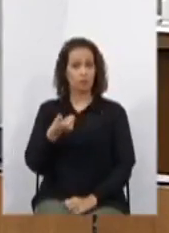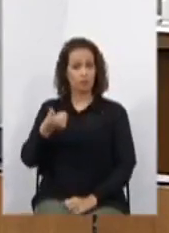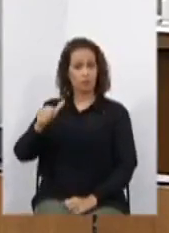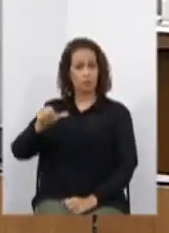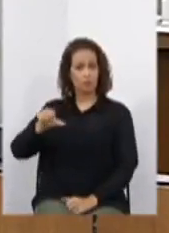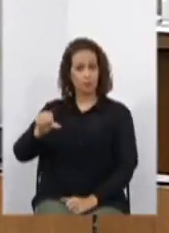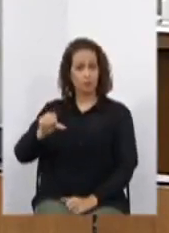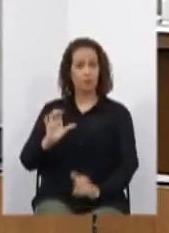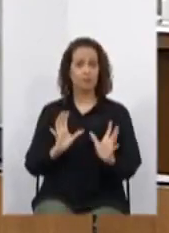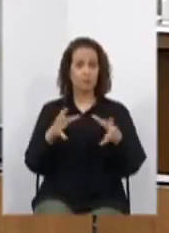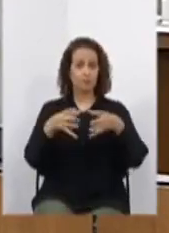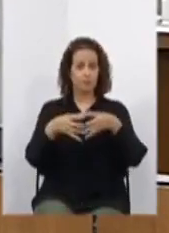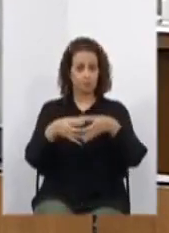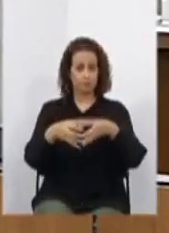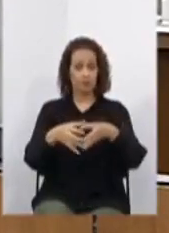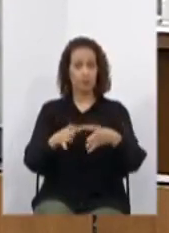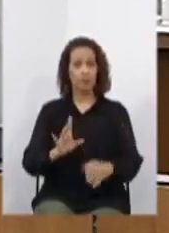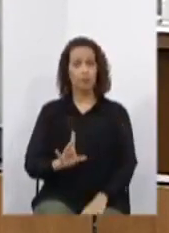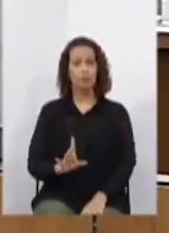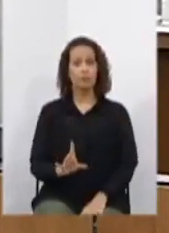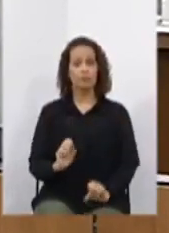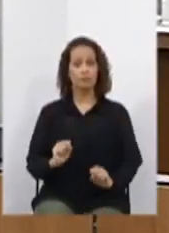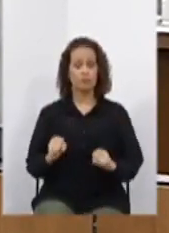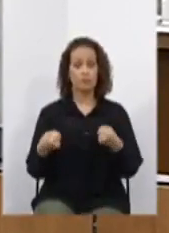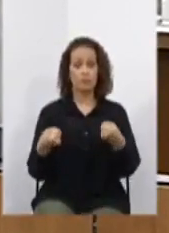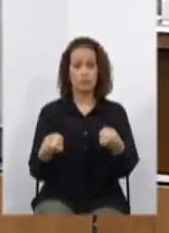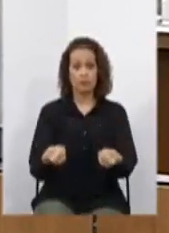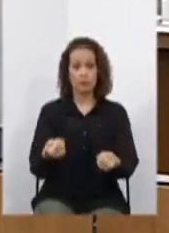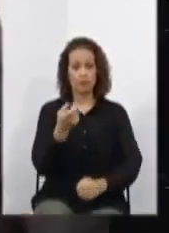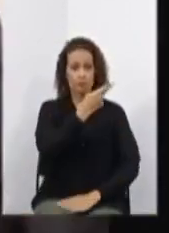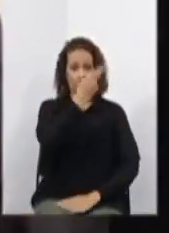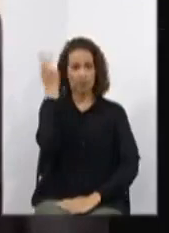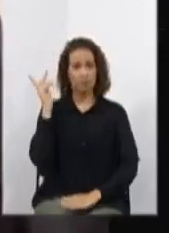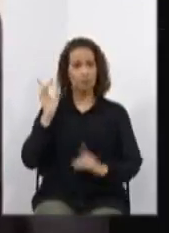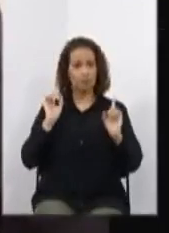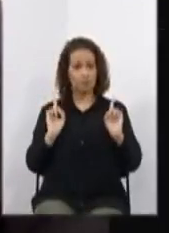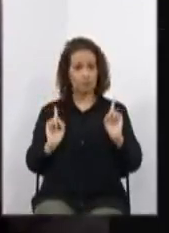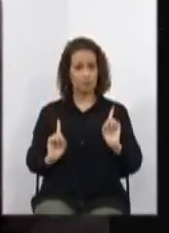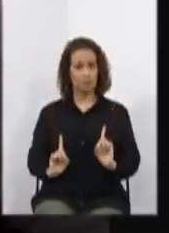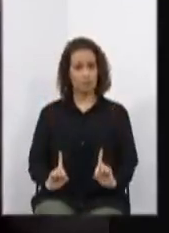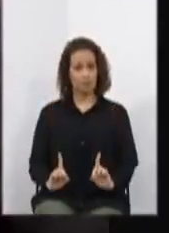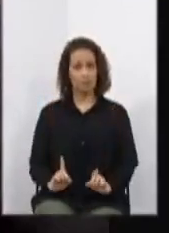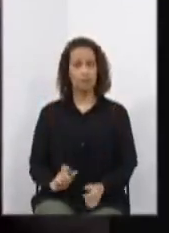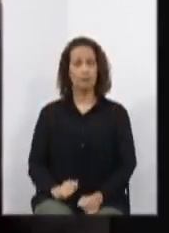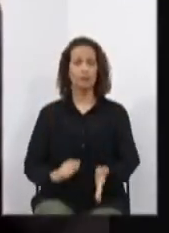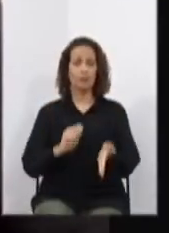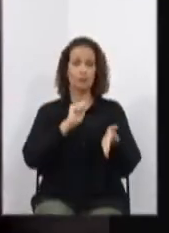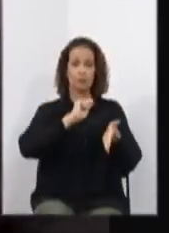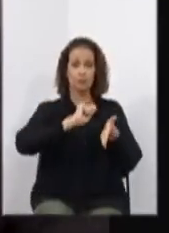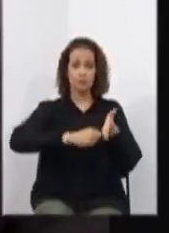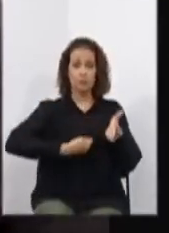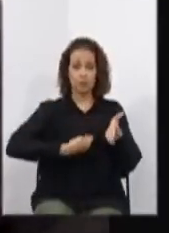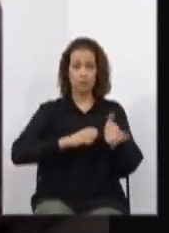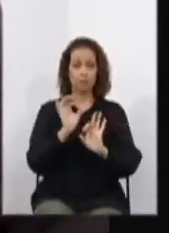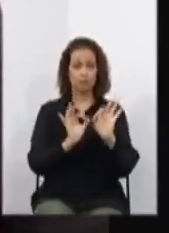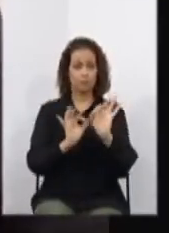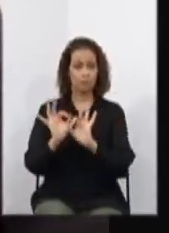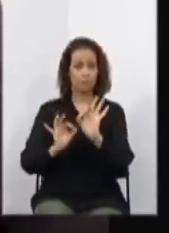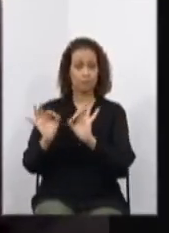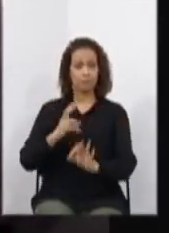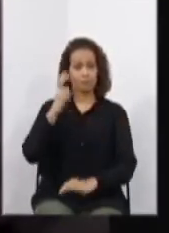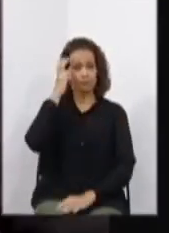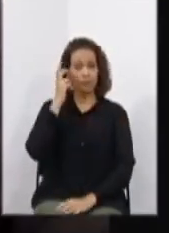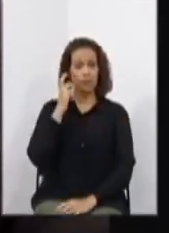Comissão de Defesa dos Direitos da Pessoa com Deficiência. De autoria do deputado Zé Guilherme, a